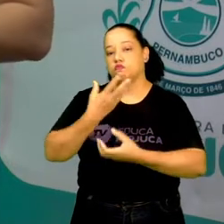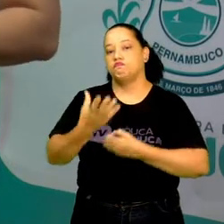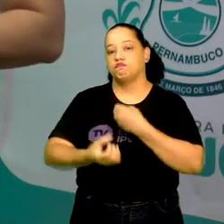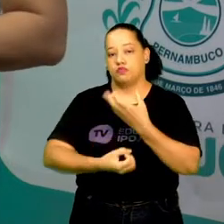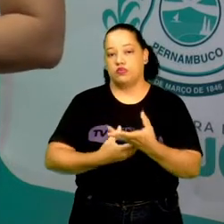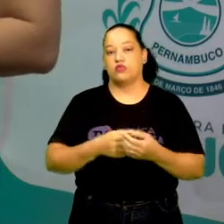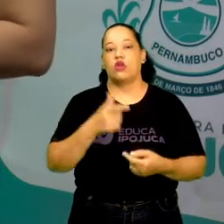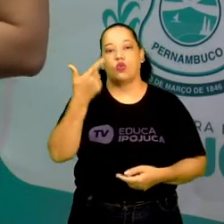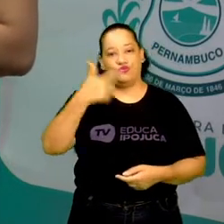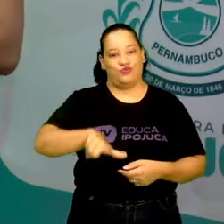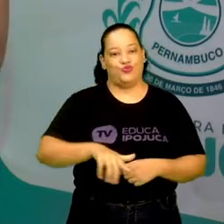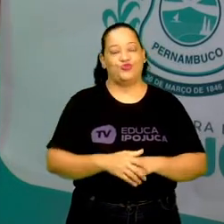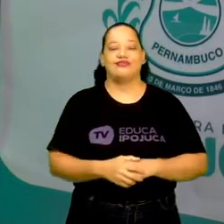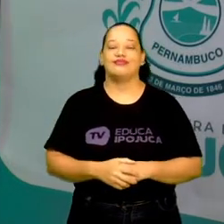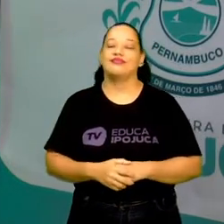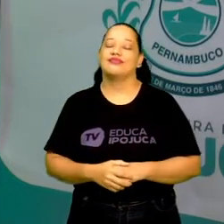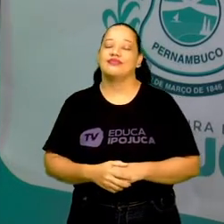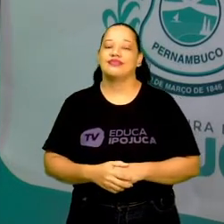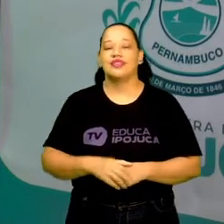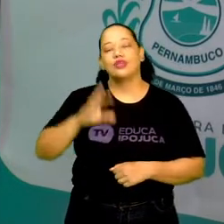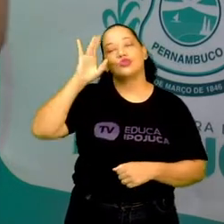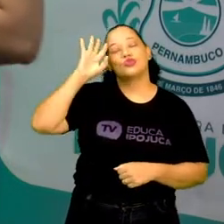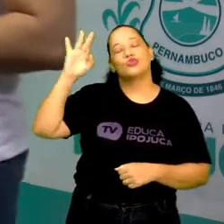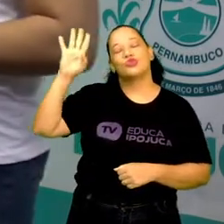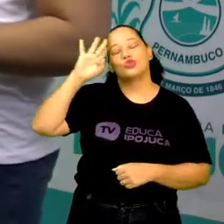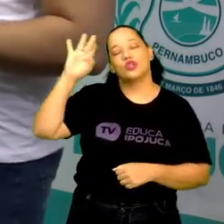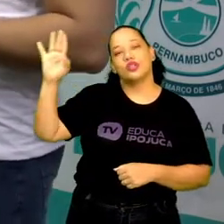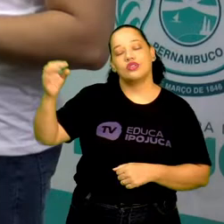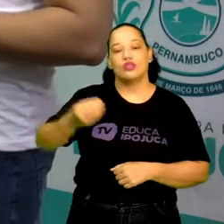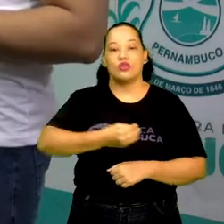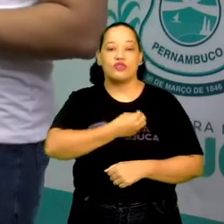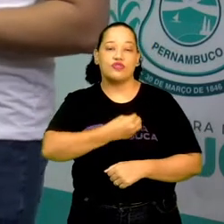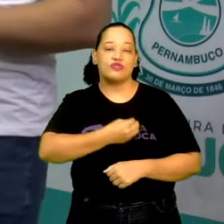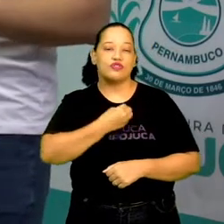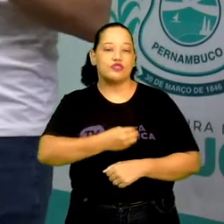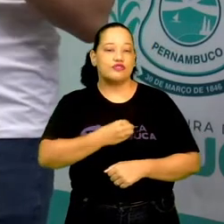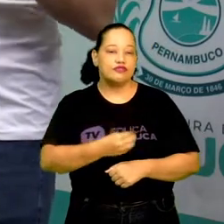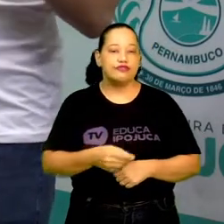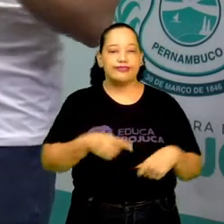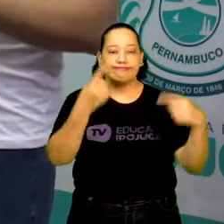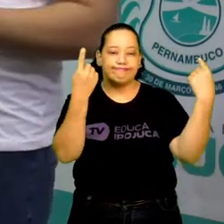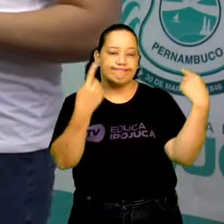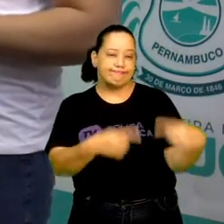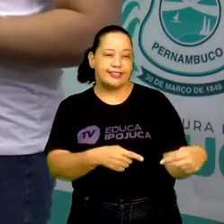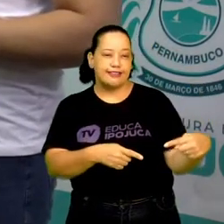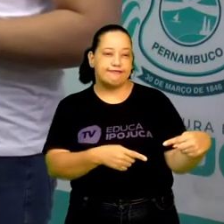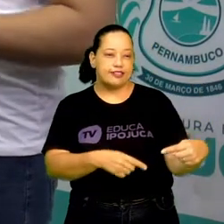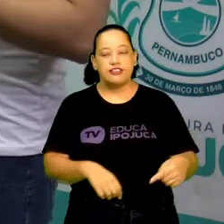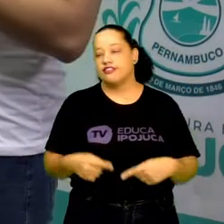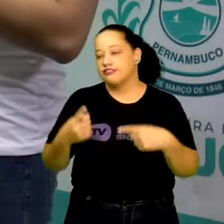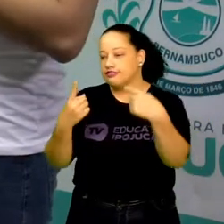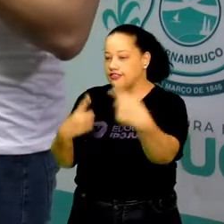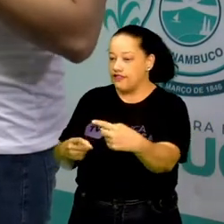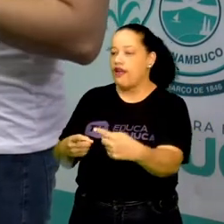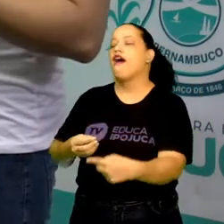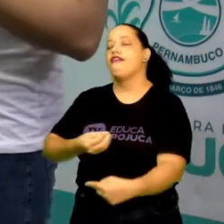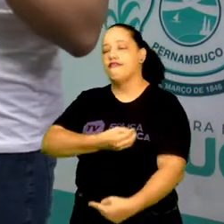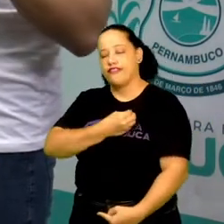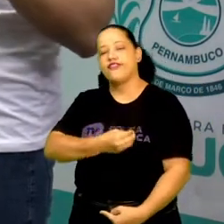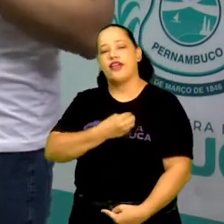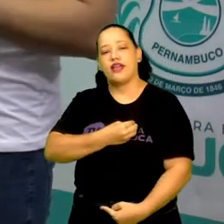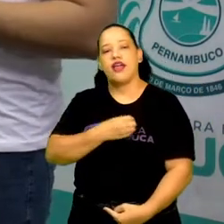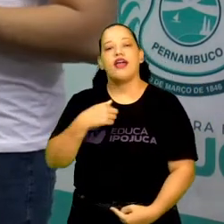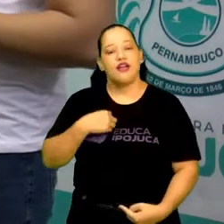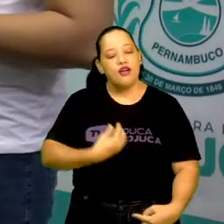vamos a mais um. Sonhador. Viver é um desafio, desafiar é viver. Por isso, eu vou